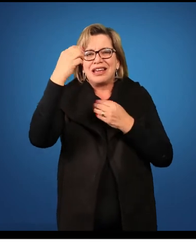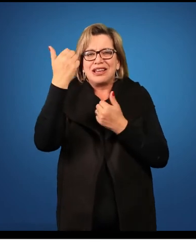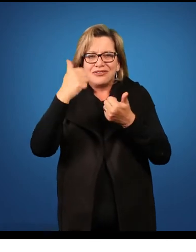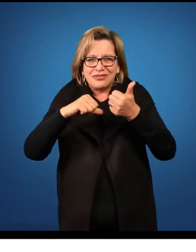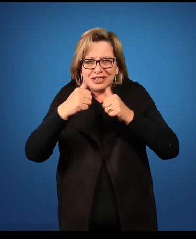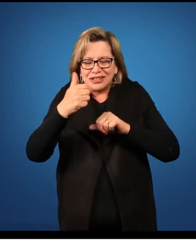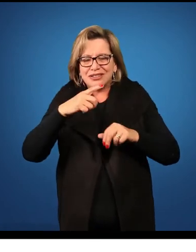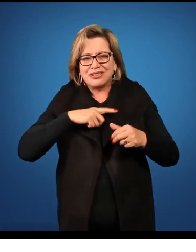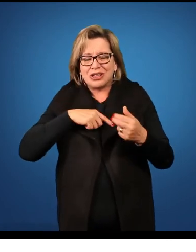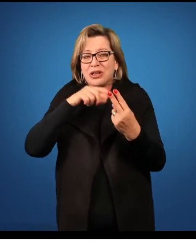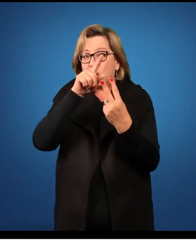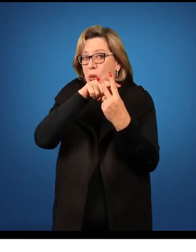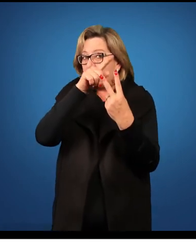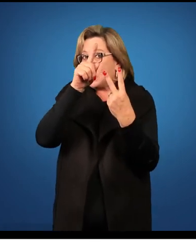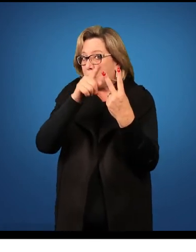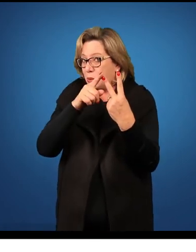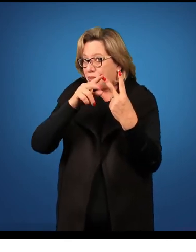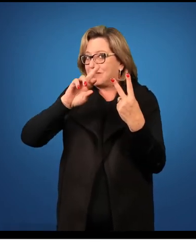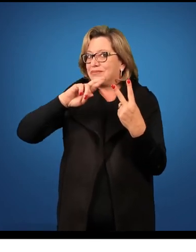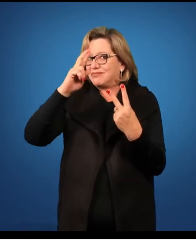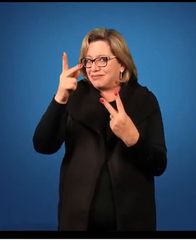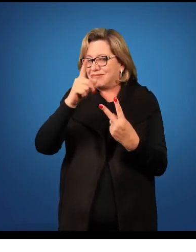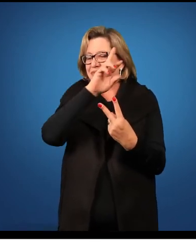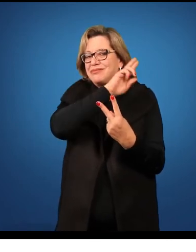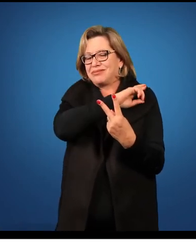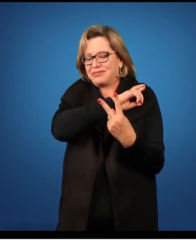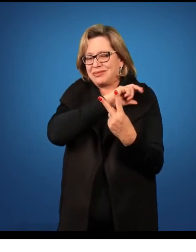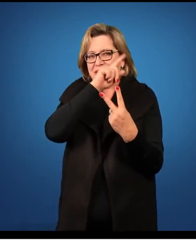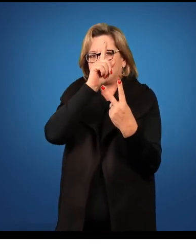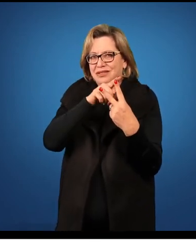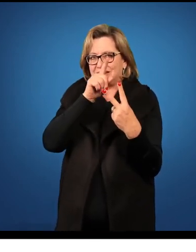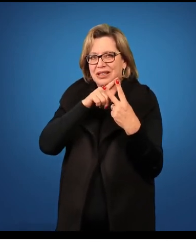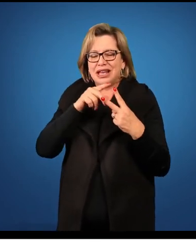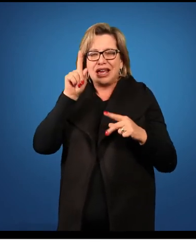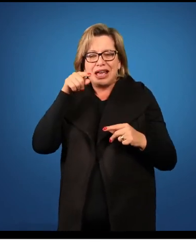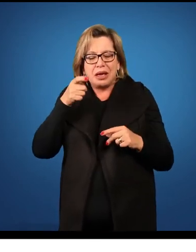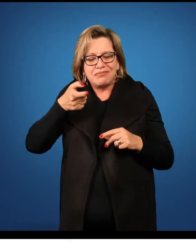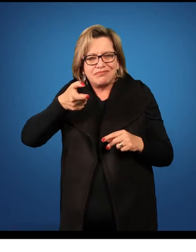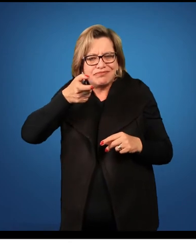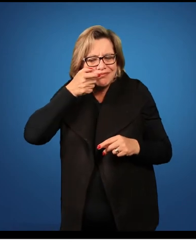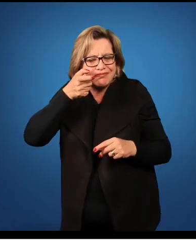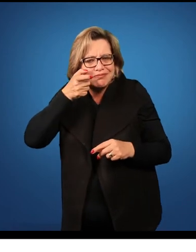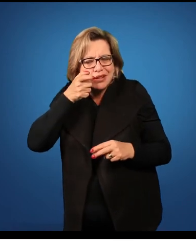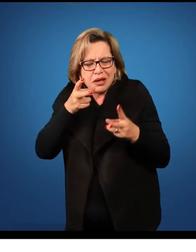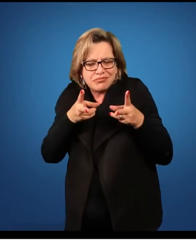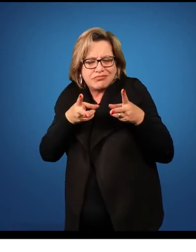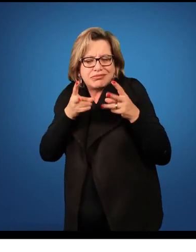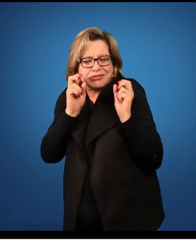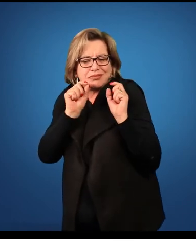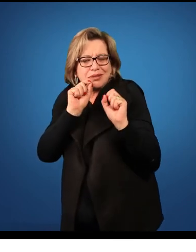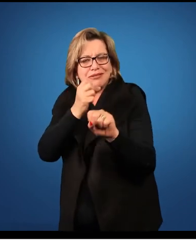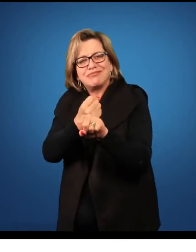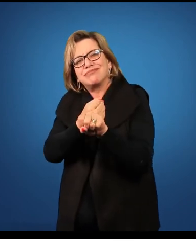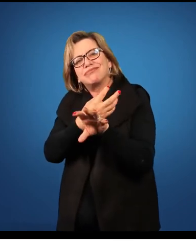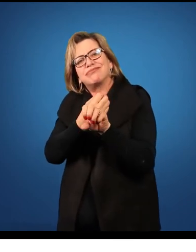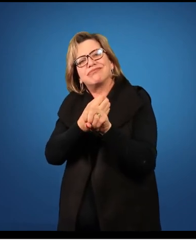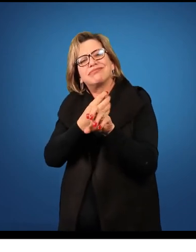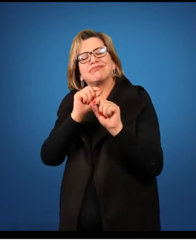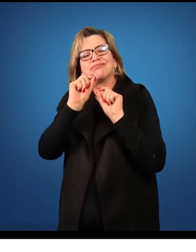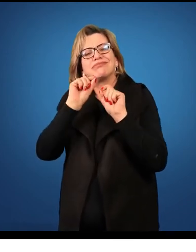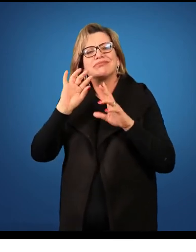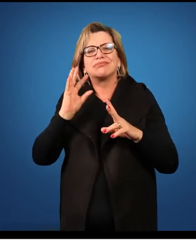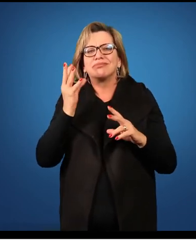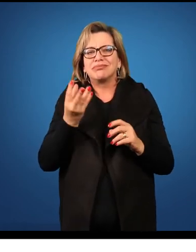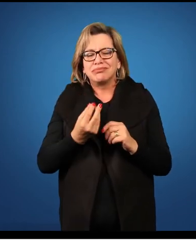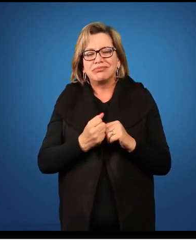duas propriedades ou duas funções. O primeiro seria diagnosticar o processo de ensino-aprendizagem. Ou seja,